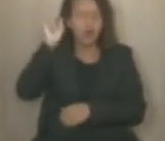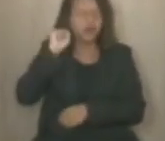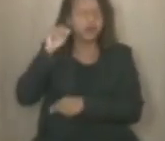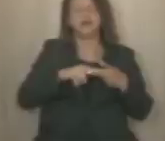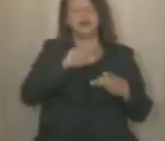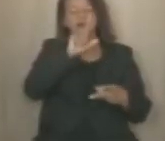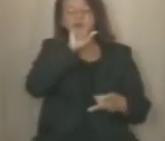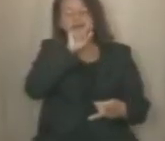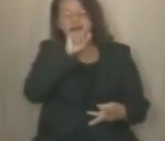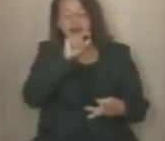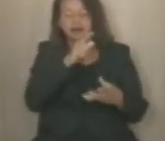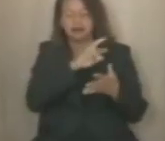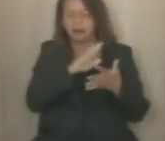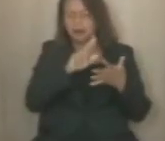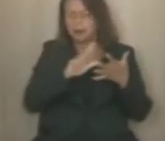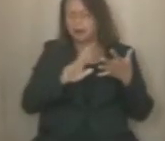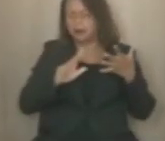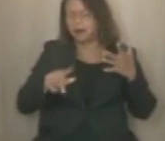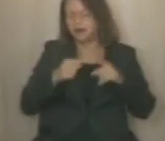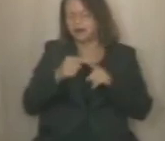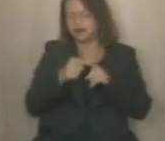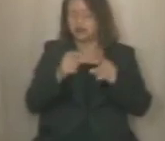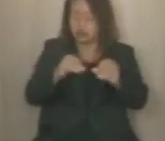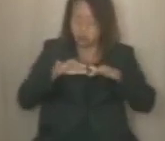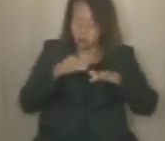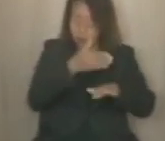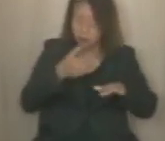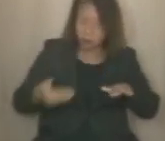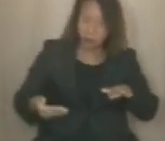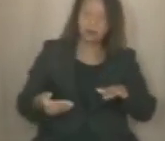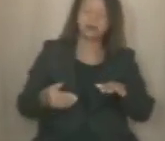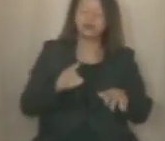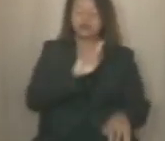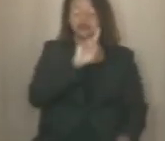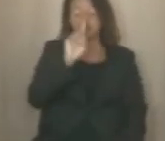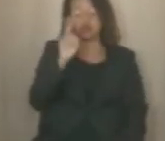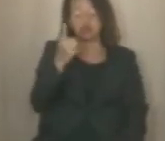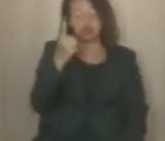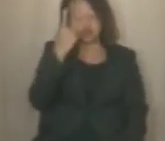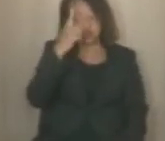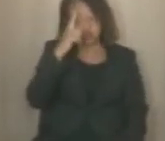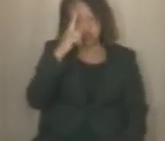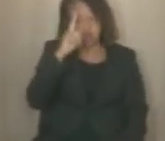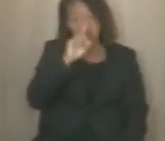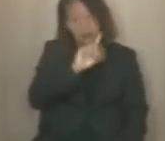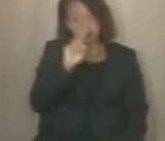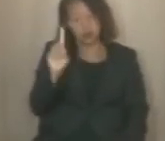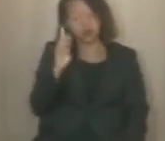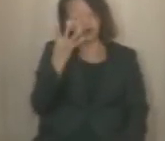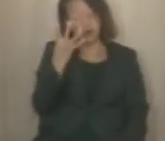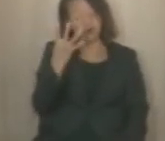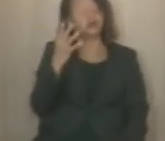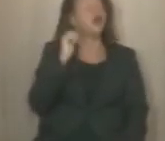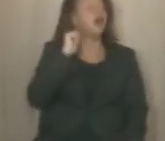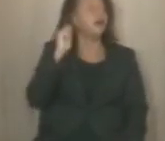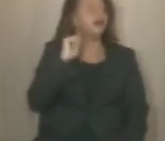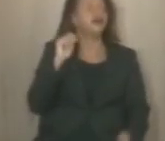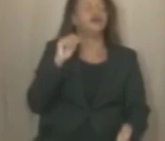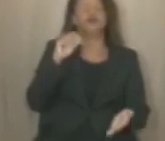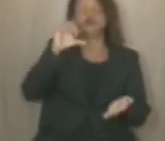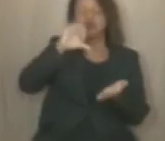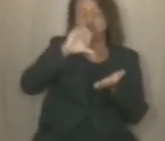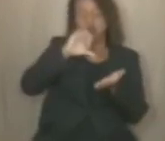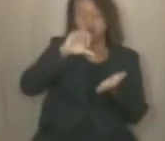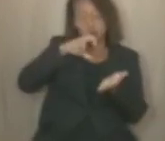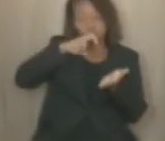população. Então, a gente vai, através dessa audiência pública, dia 4 de abril, das 9 às 13 horas,